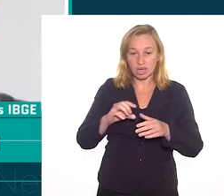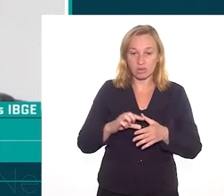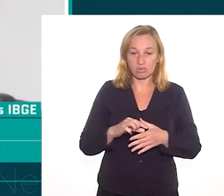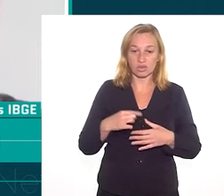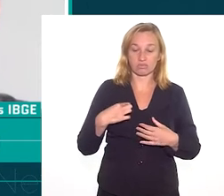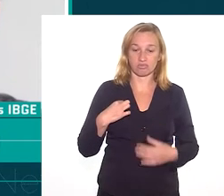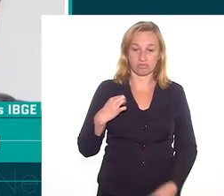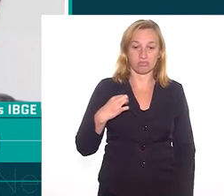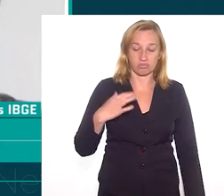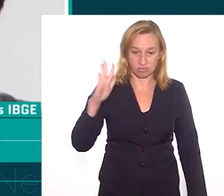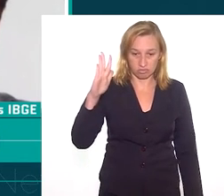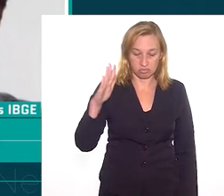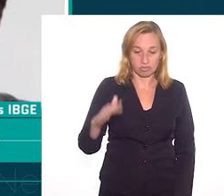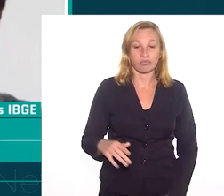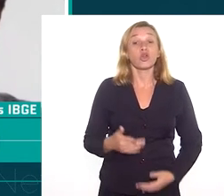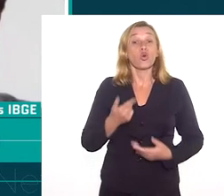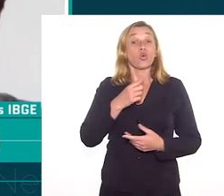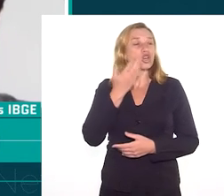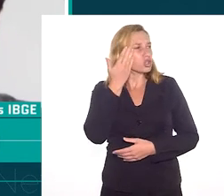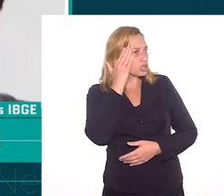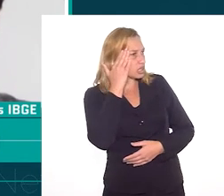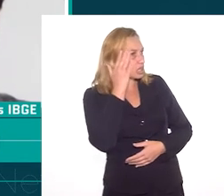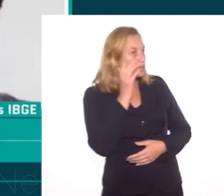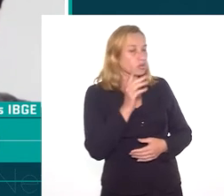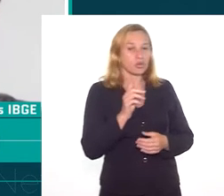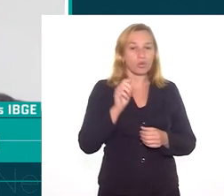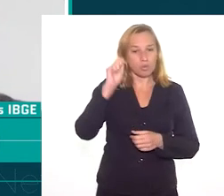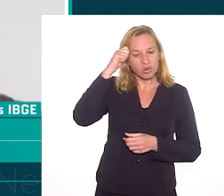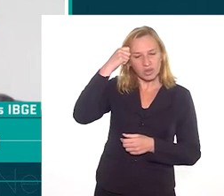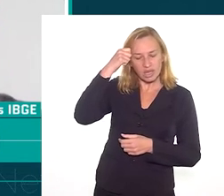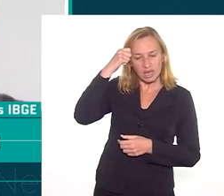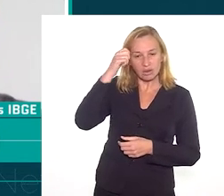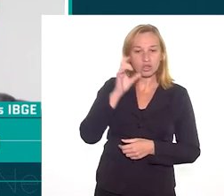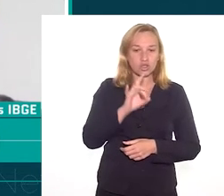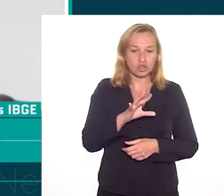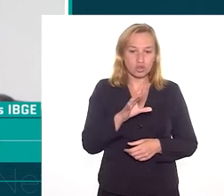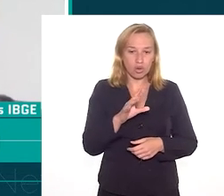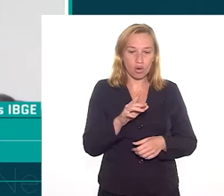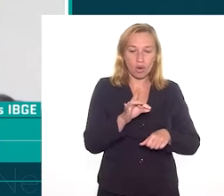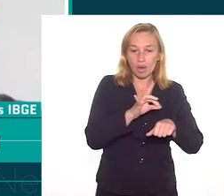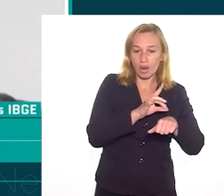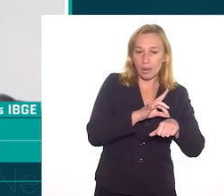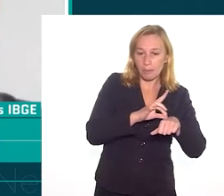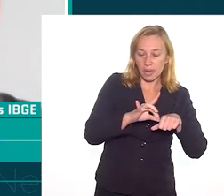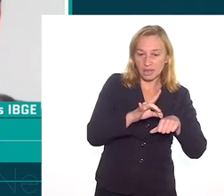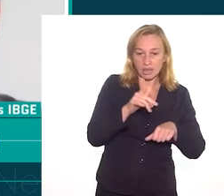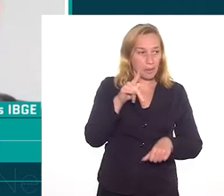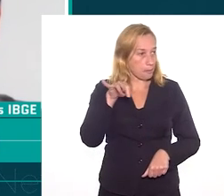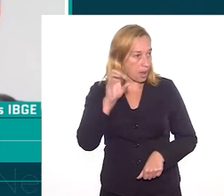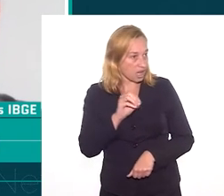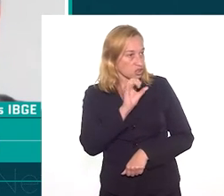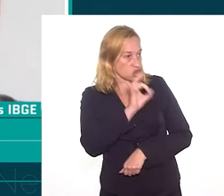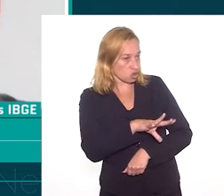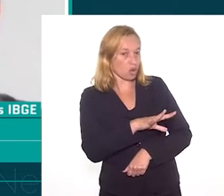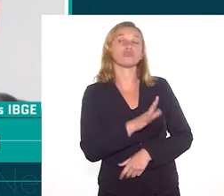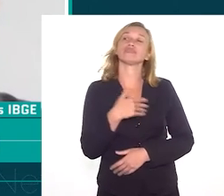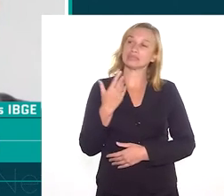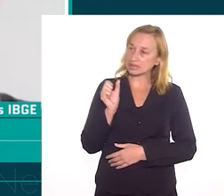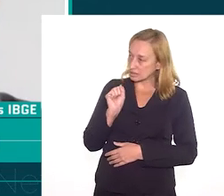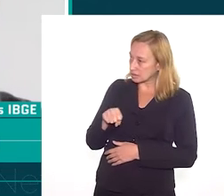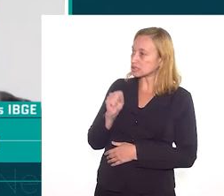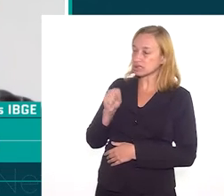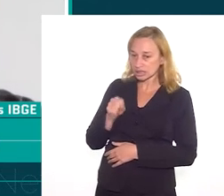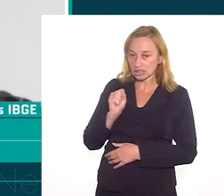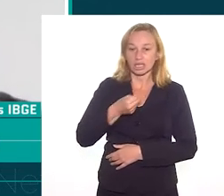autodeclaração. E o que a gente entende por negro é a somatória de negros e pardos, não é isso?